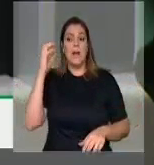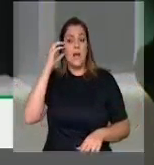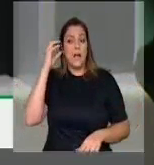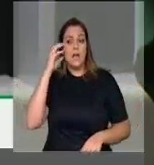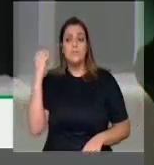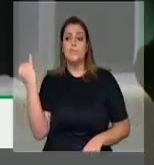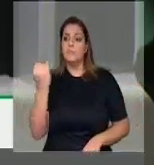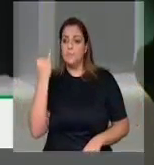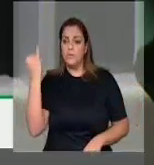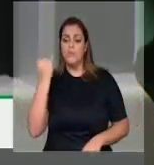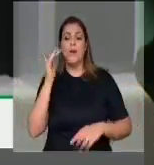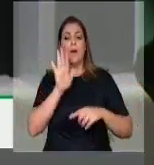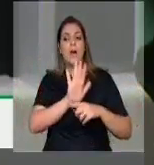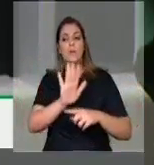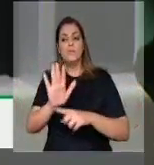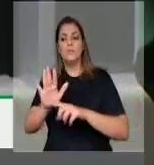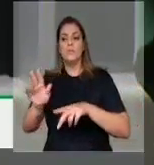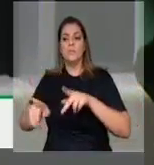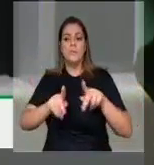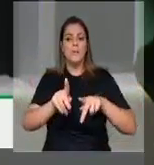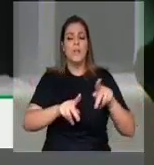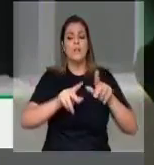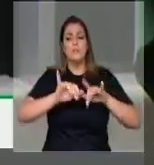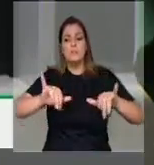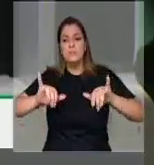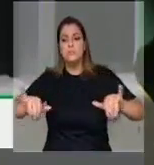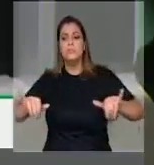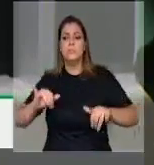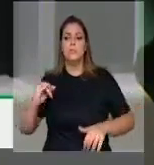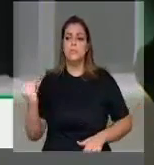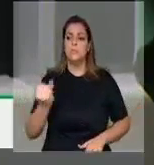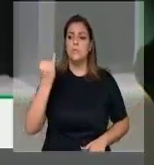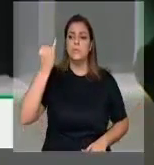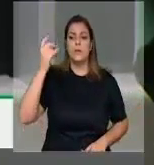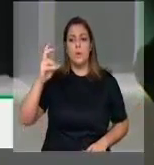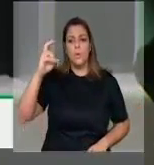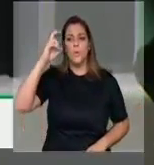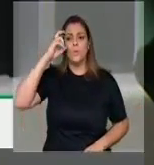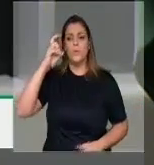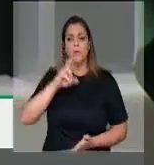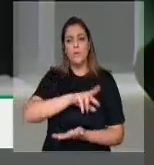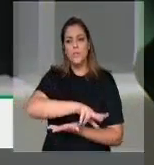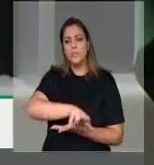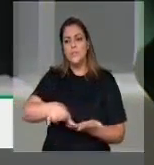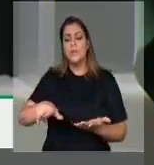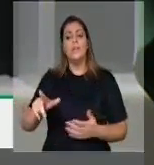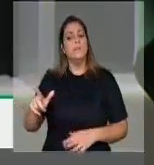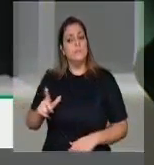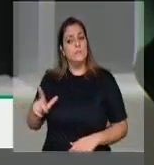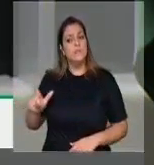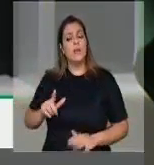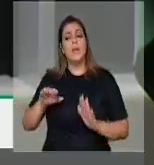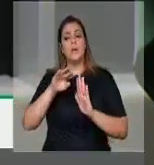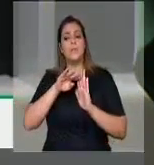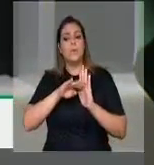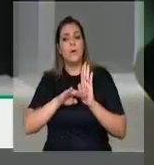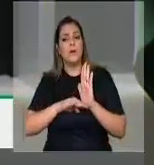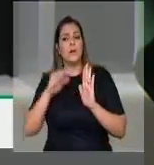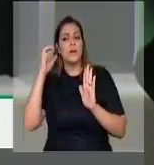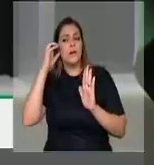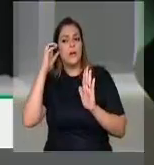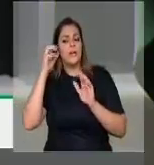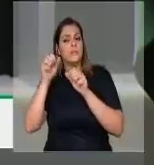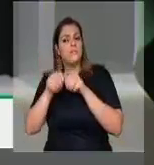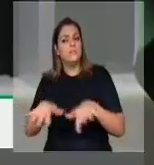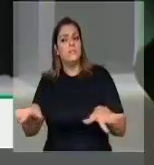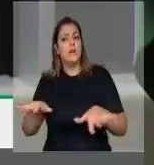enorme função social de valorização da cultura e diversidade. Transmite programas históricos como Viva